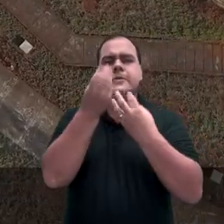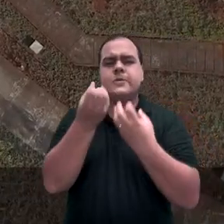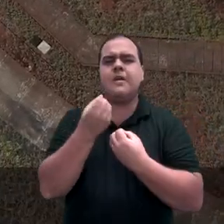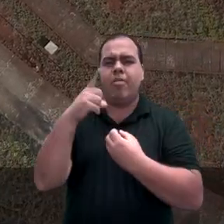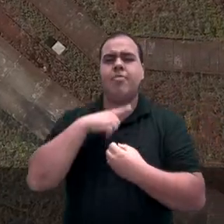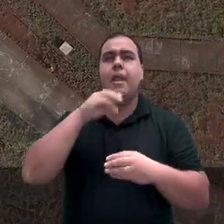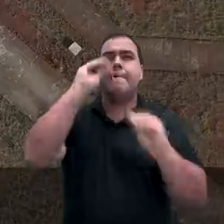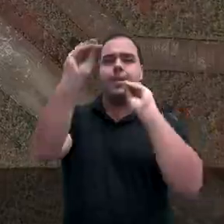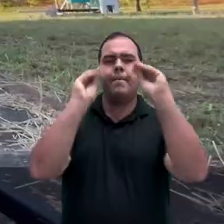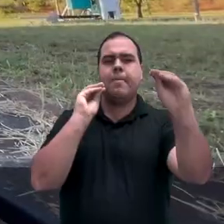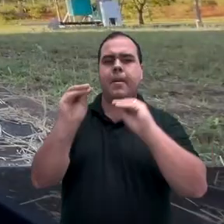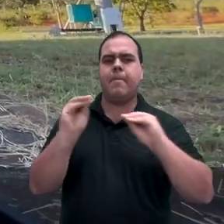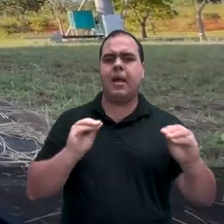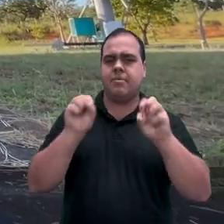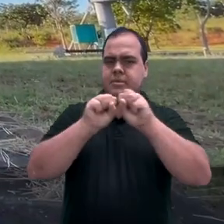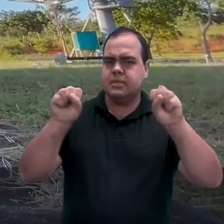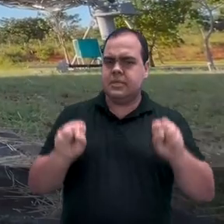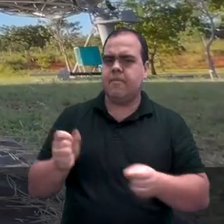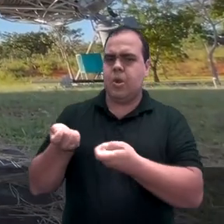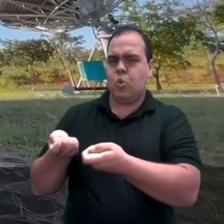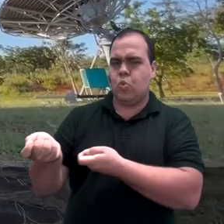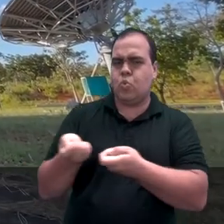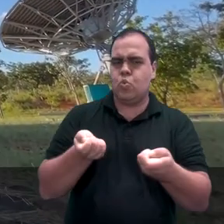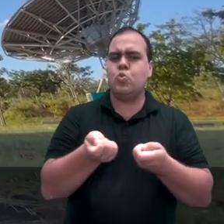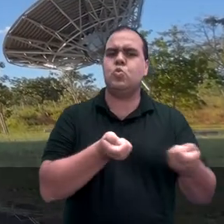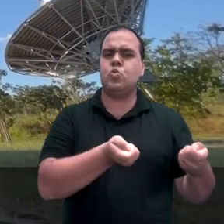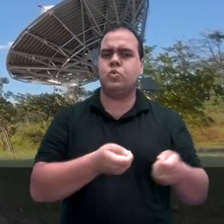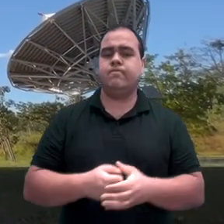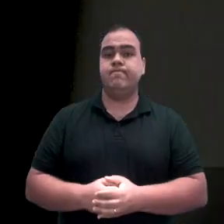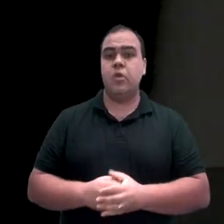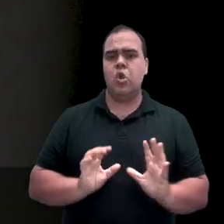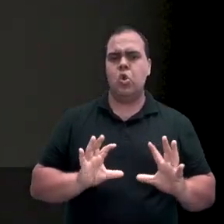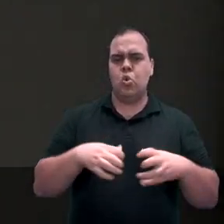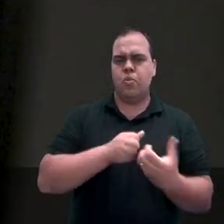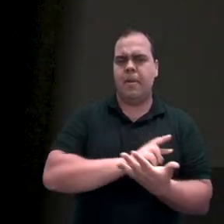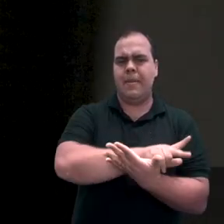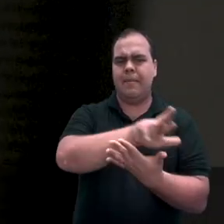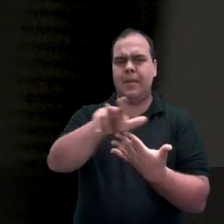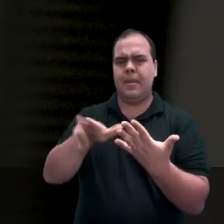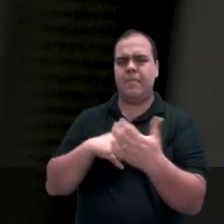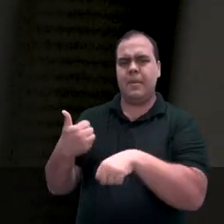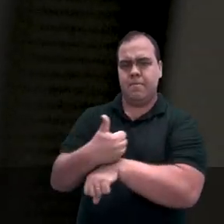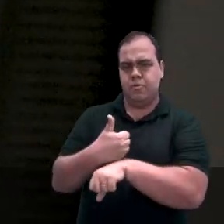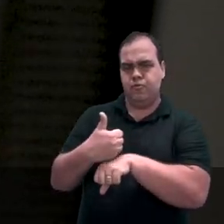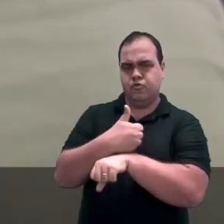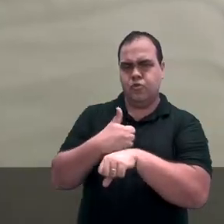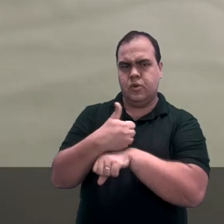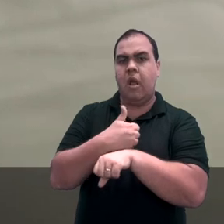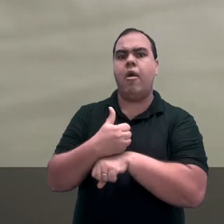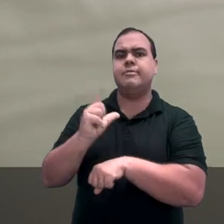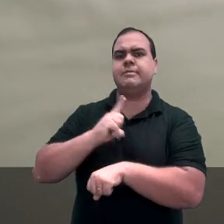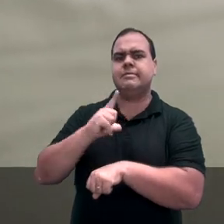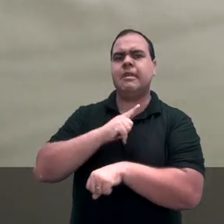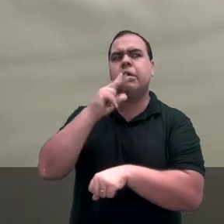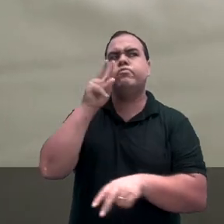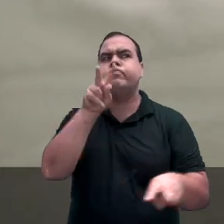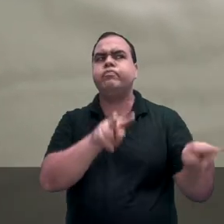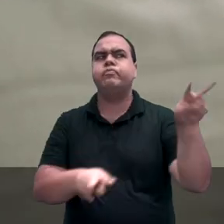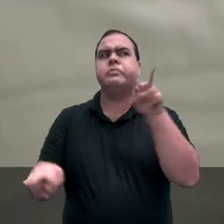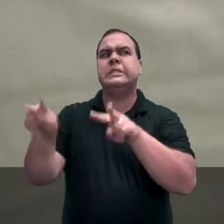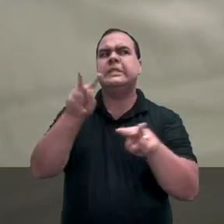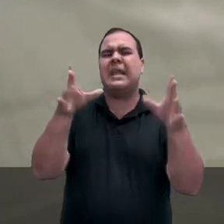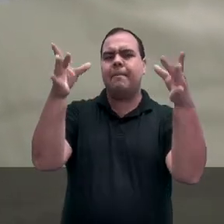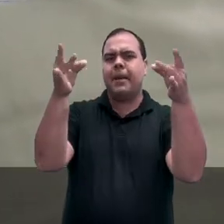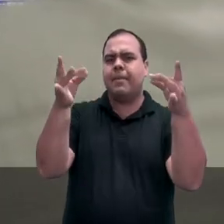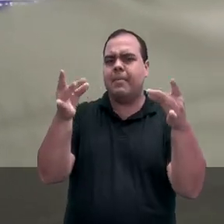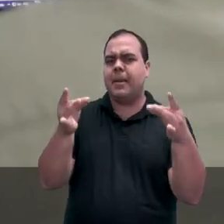que alimentam todo o sistema de controle das regiões. Um grupo multidisciplinar de profissionais faz a